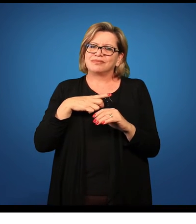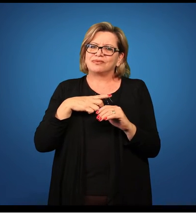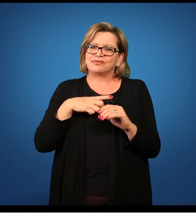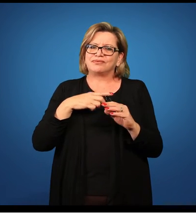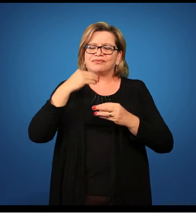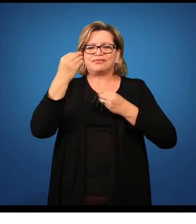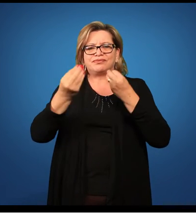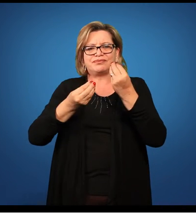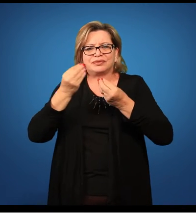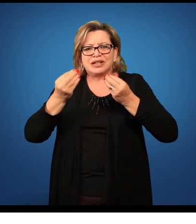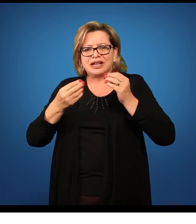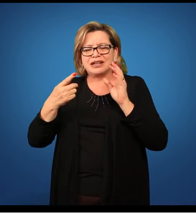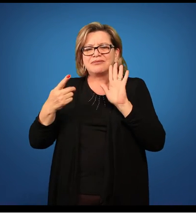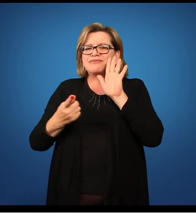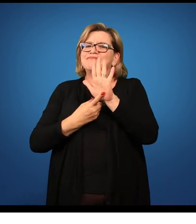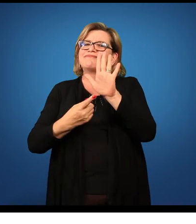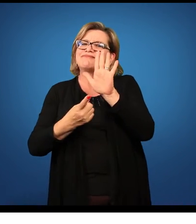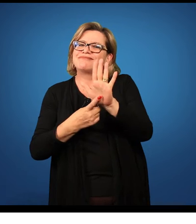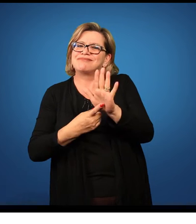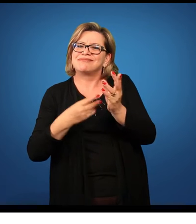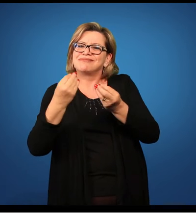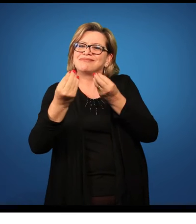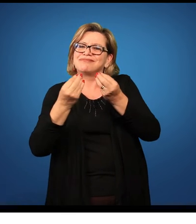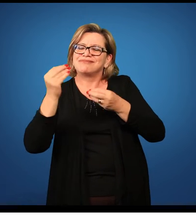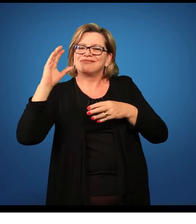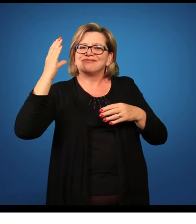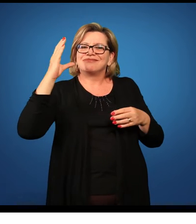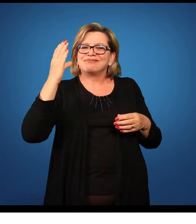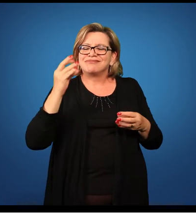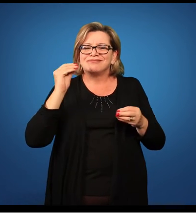até uma demonstração em ciências.